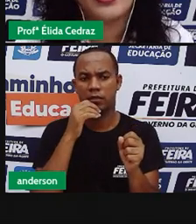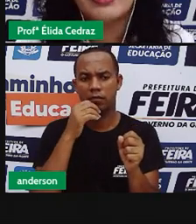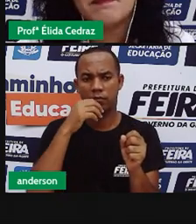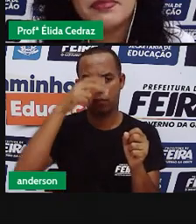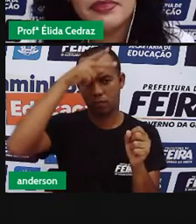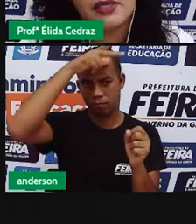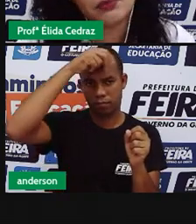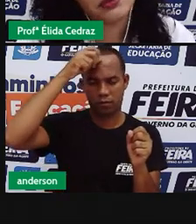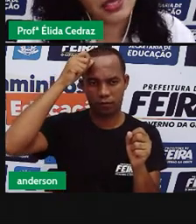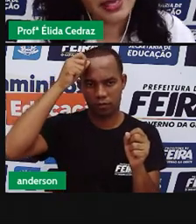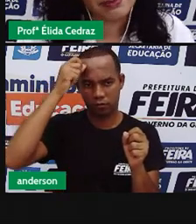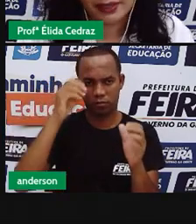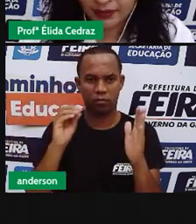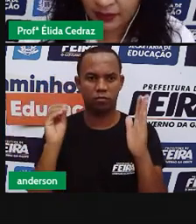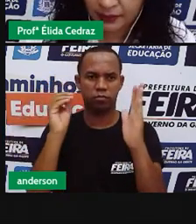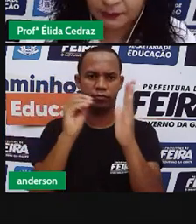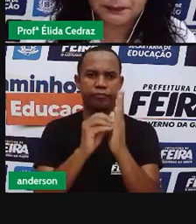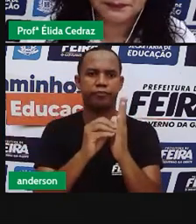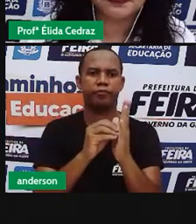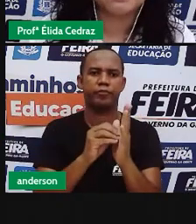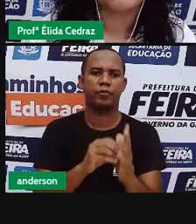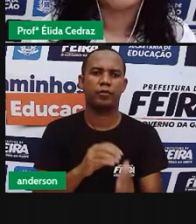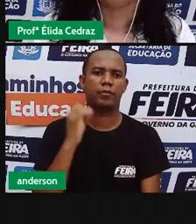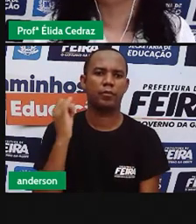sua rua não tem a placa.